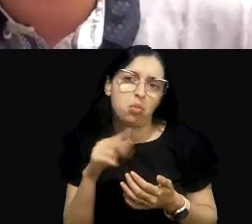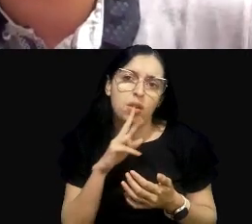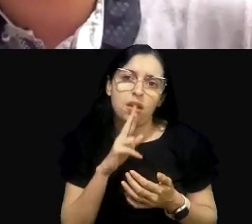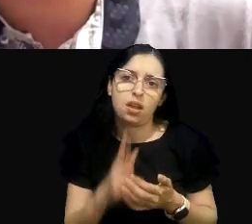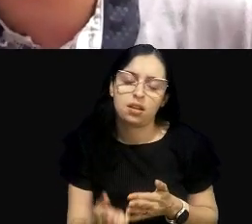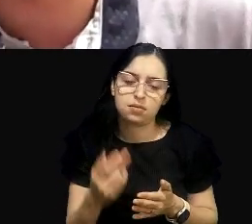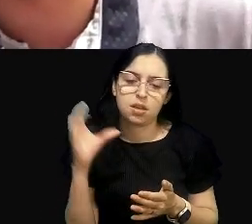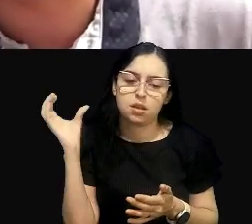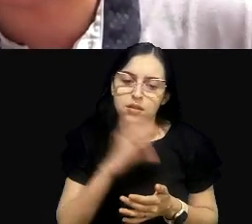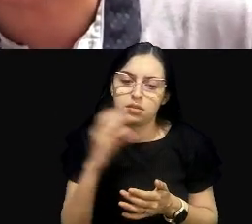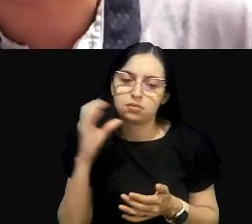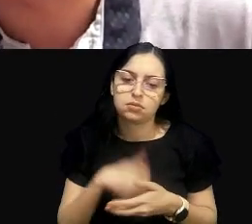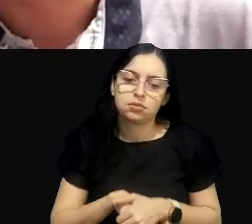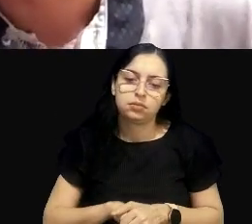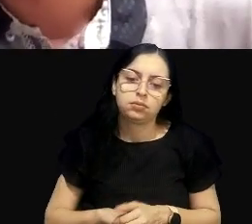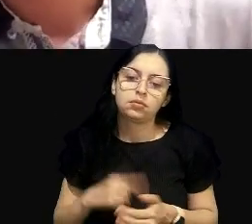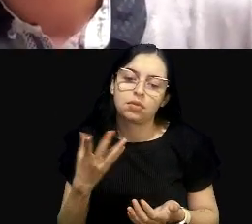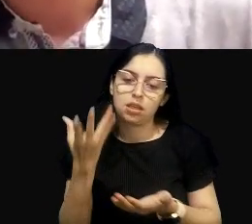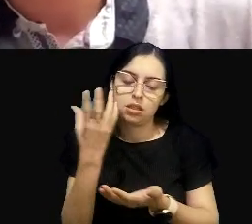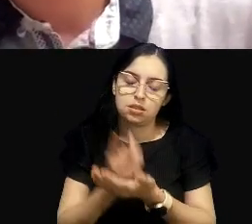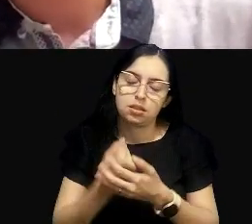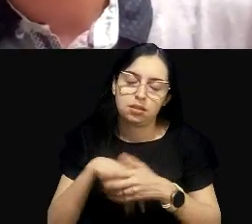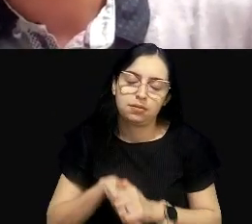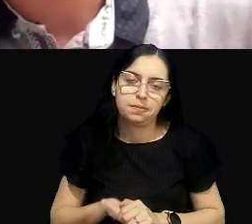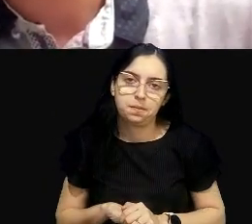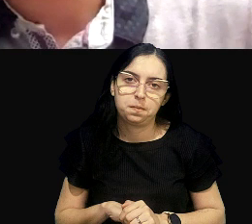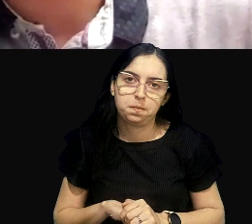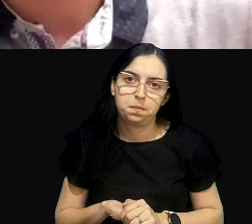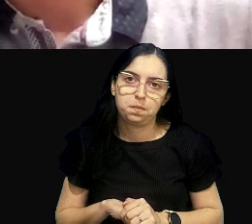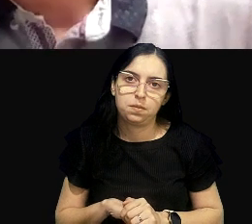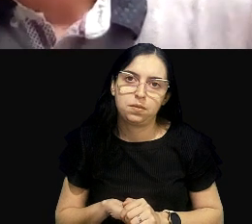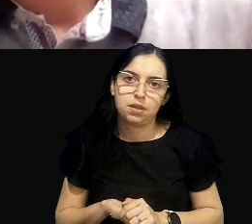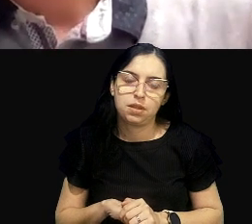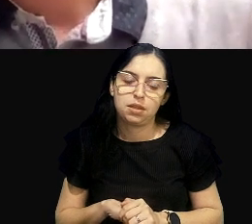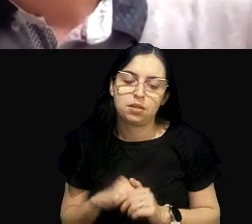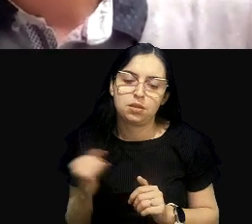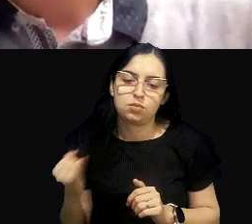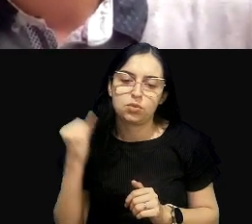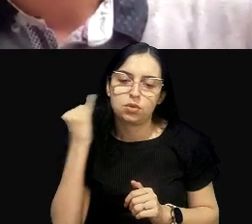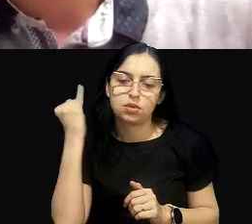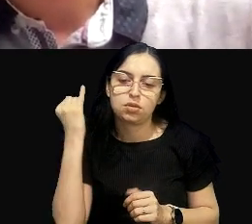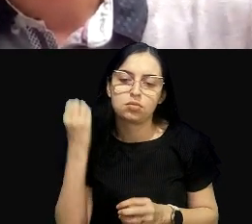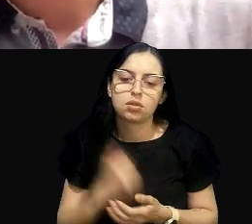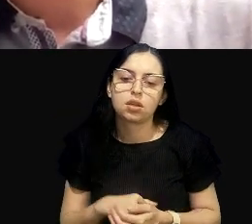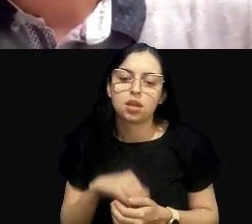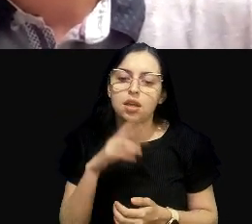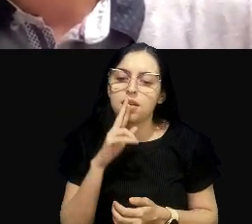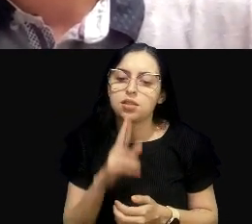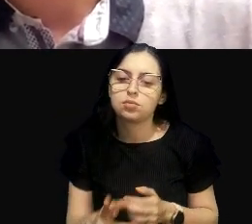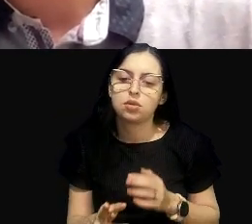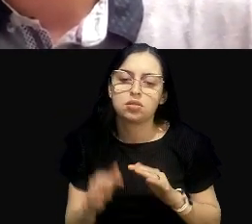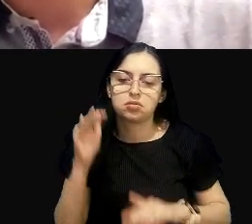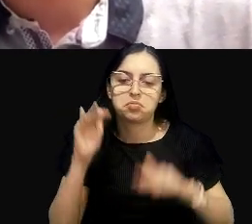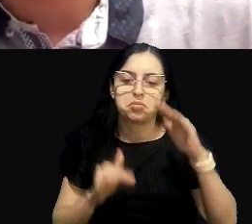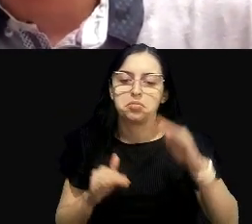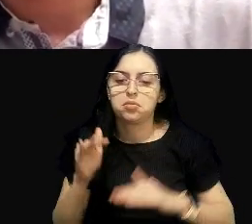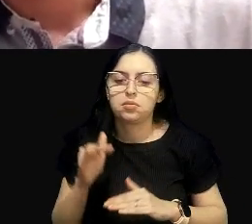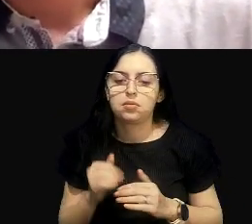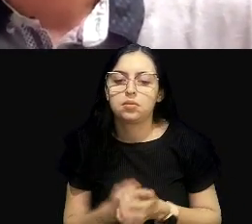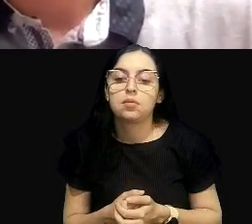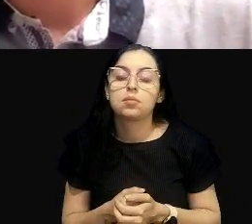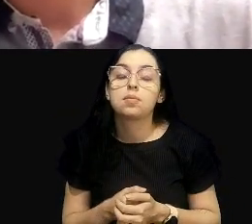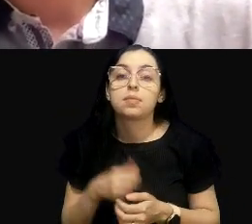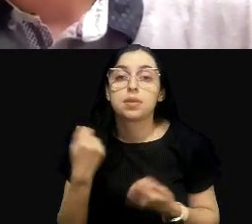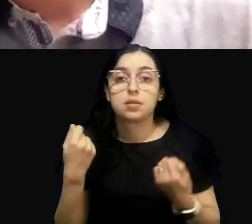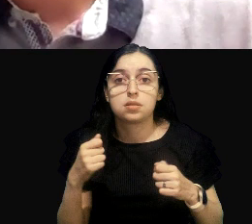emergenciais deveriam ser consideradas. A ressalva principal é, essas soluções paliativas deveriam ser uma muleta.